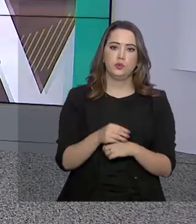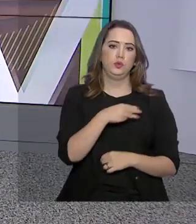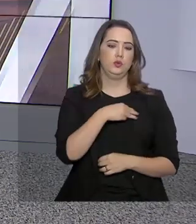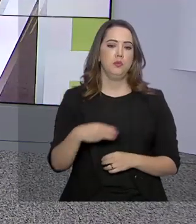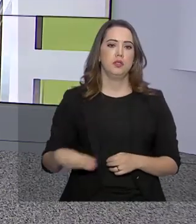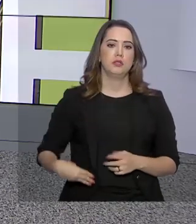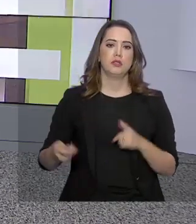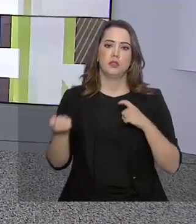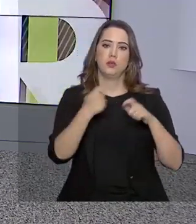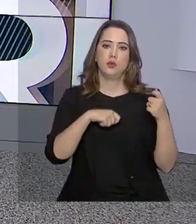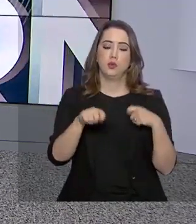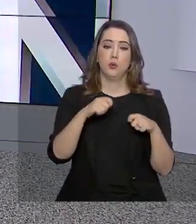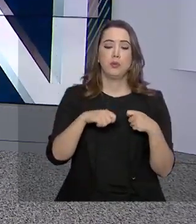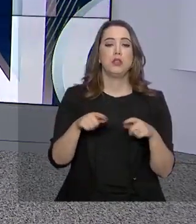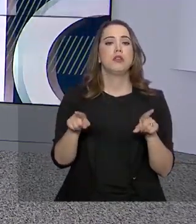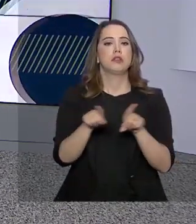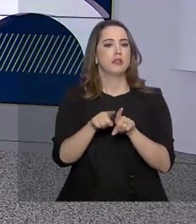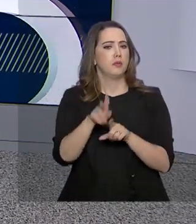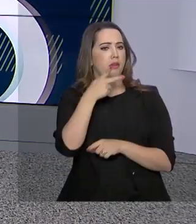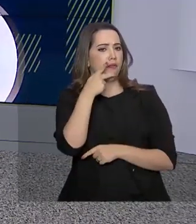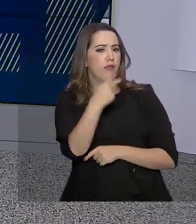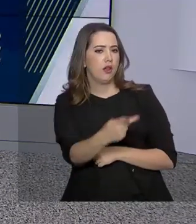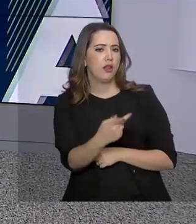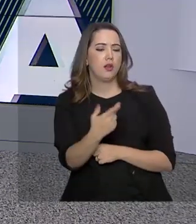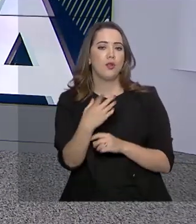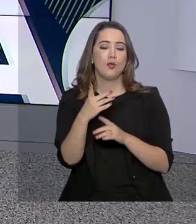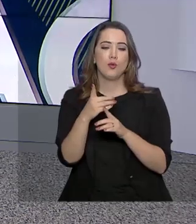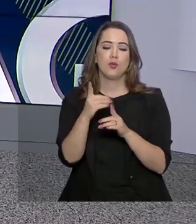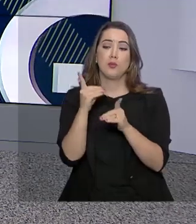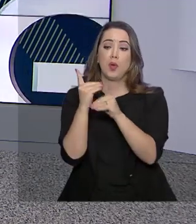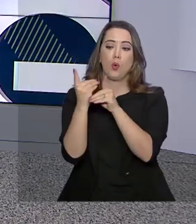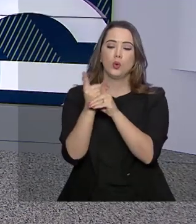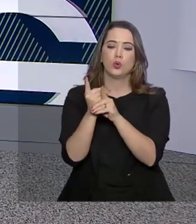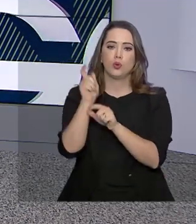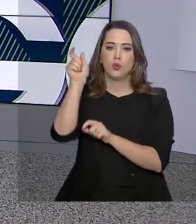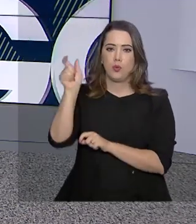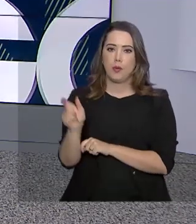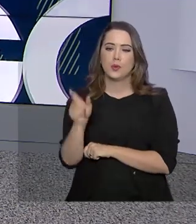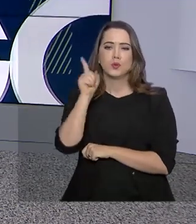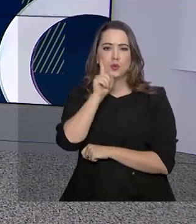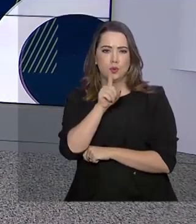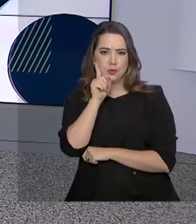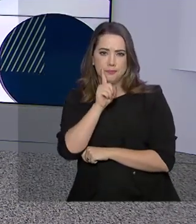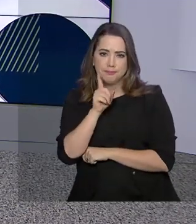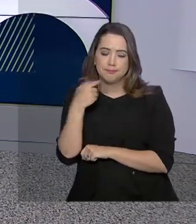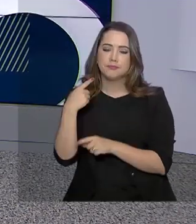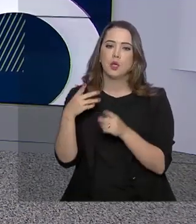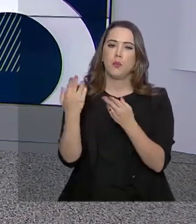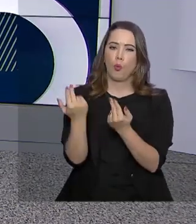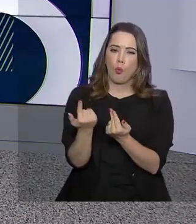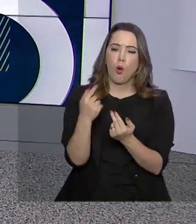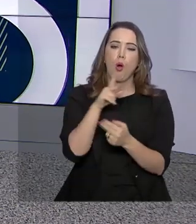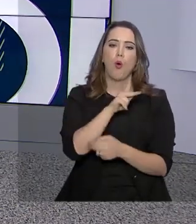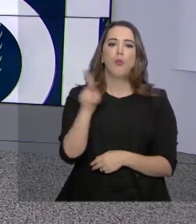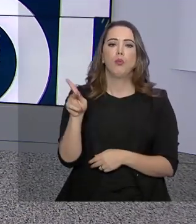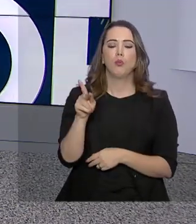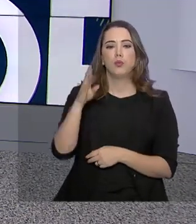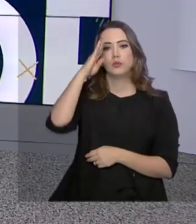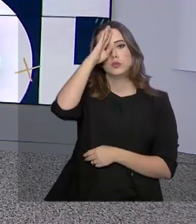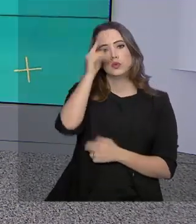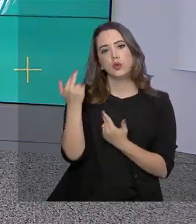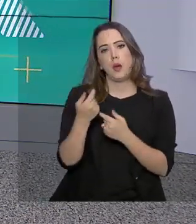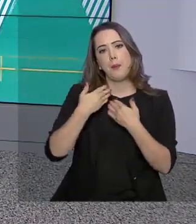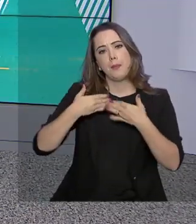ministro da Economia, Paulo Guedes, também encontrou o americano. Segundo ele, a conversa seguiu a política do governo de abrir a